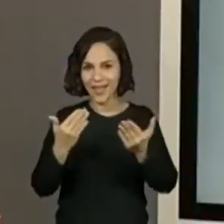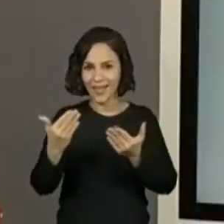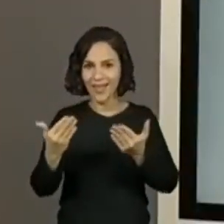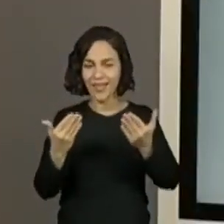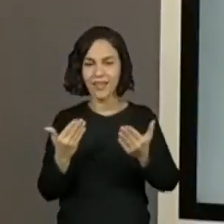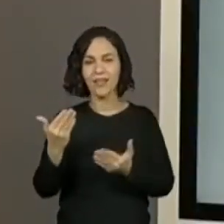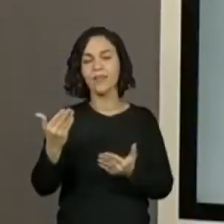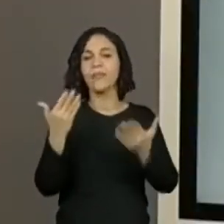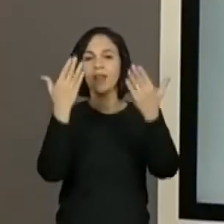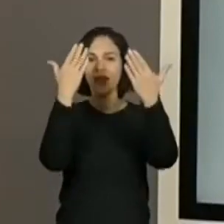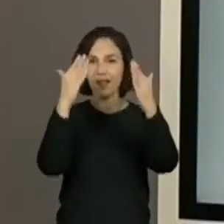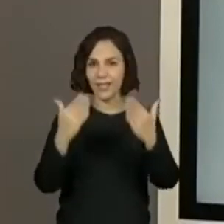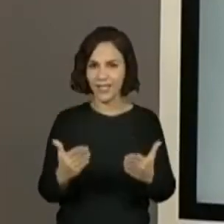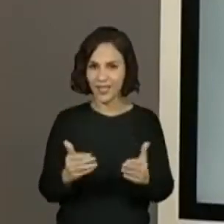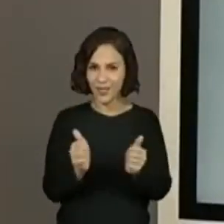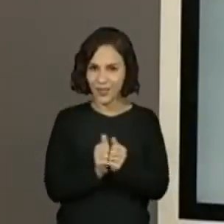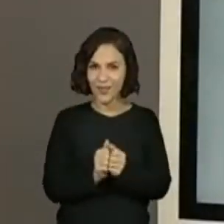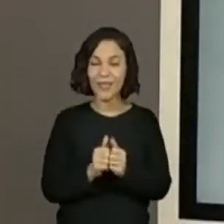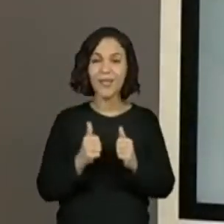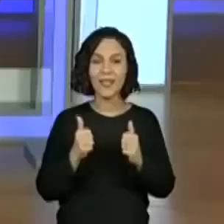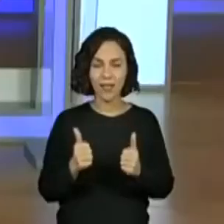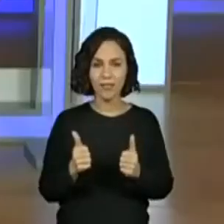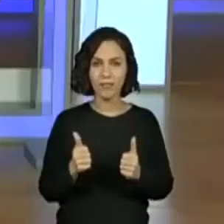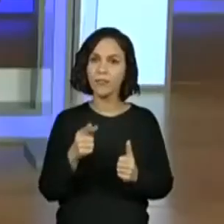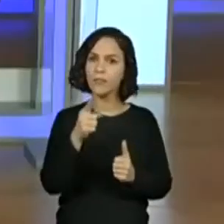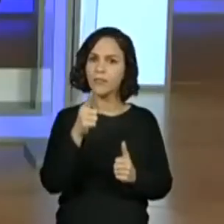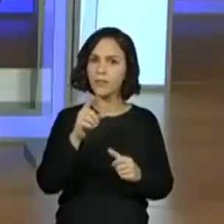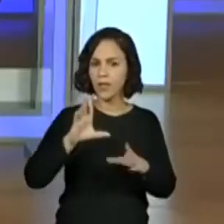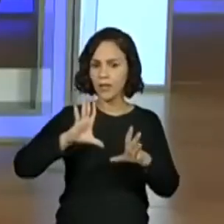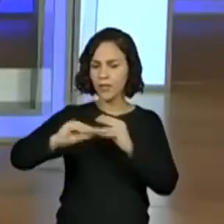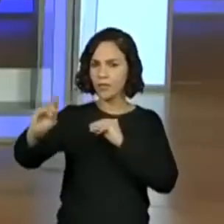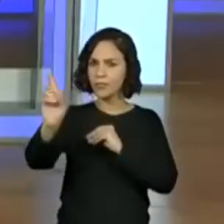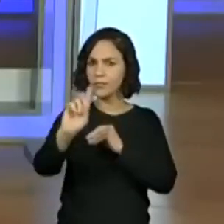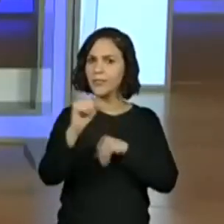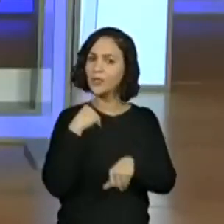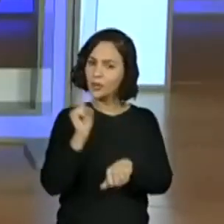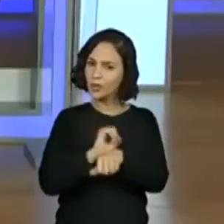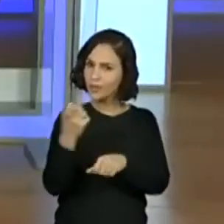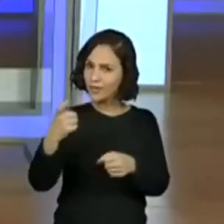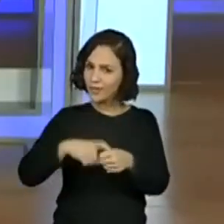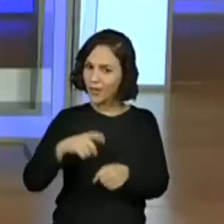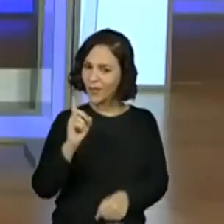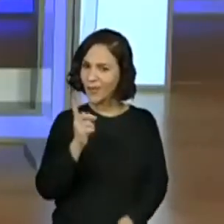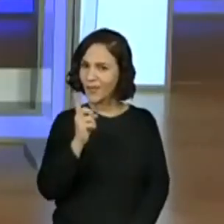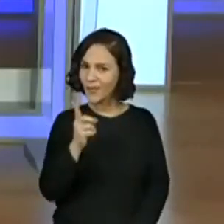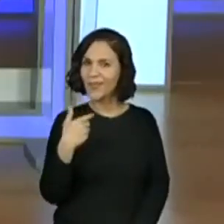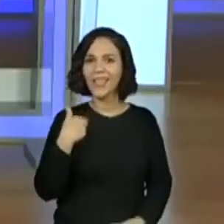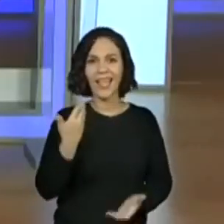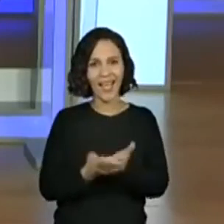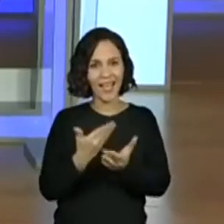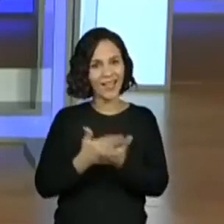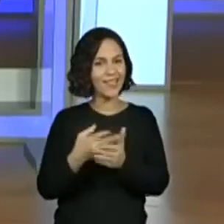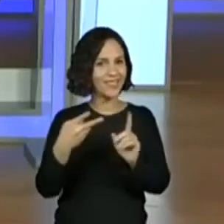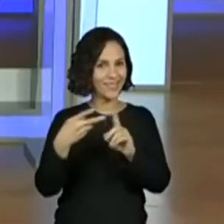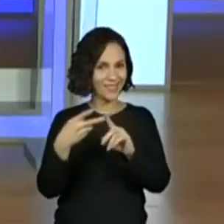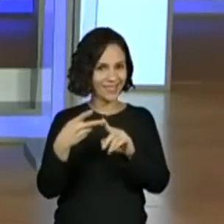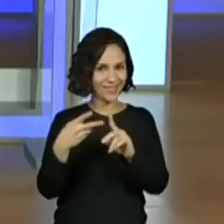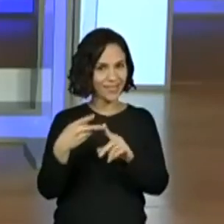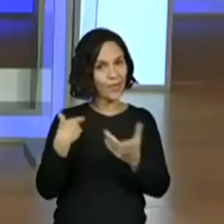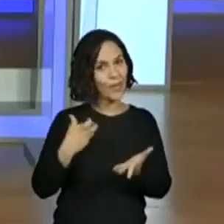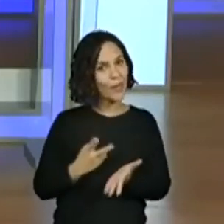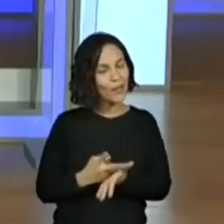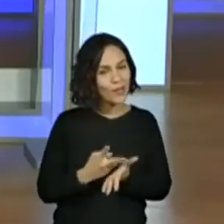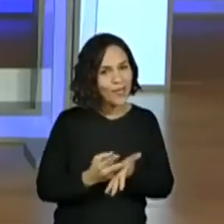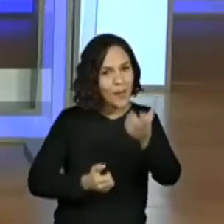para a gente analisar juntinhos, tá bom? Eles não podem sair daqui, ó. A gente está esperando vocês para o nosso segundo momento de aula, porque a gente quer